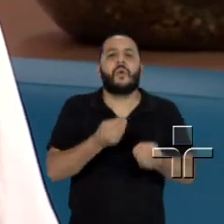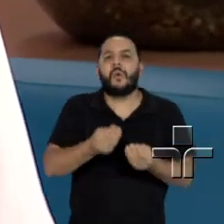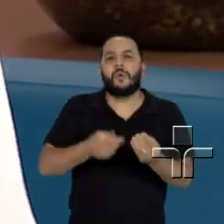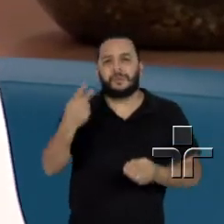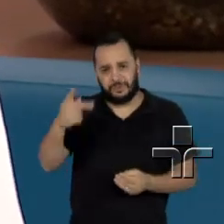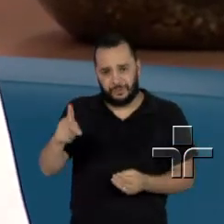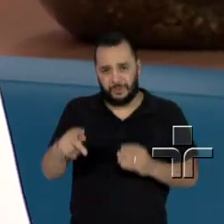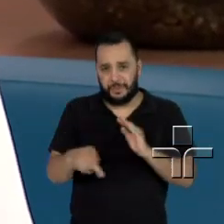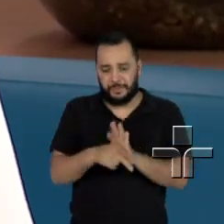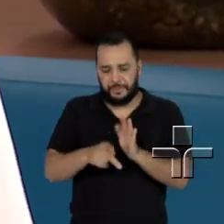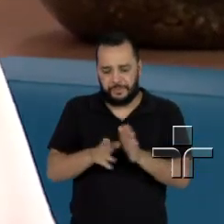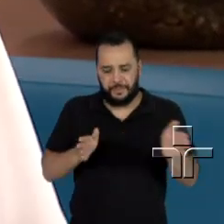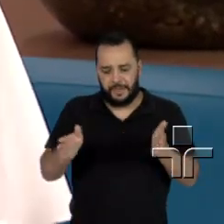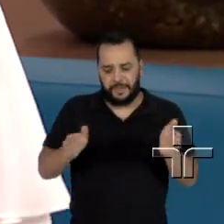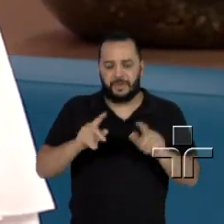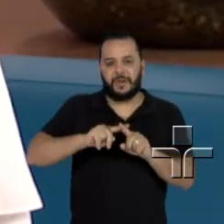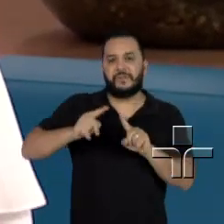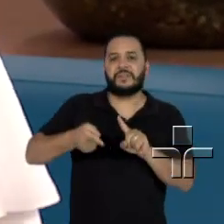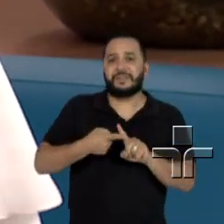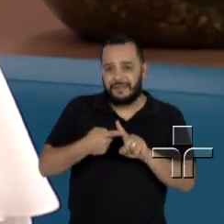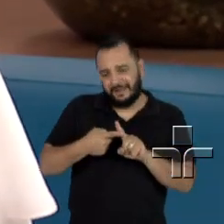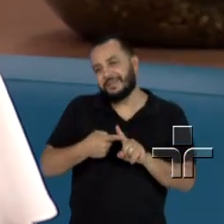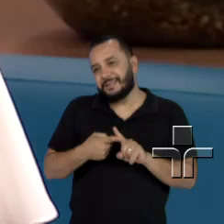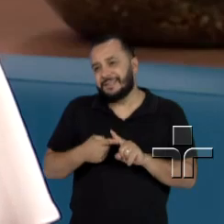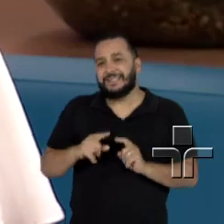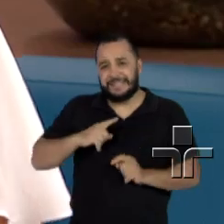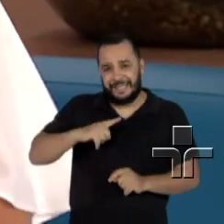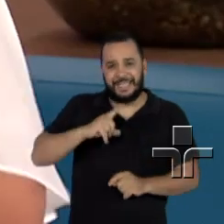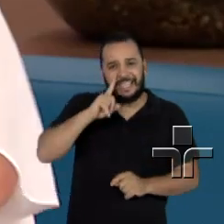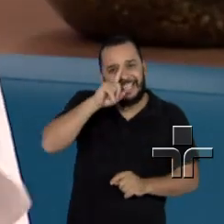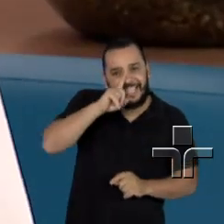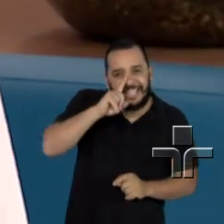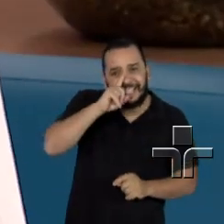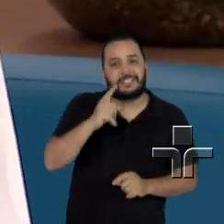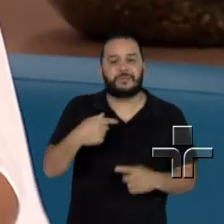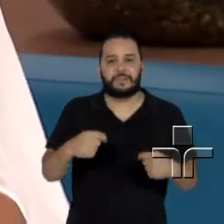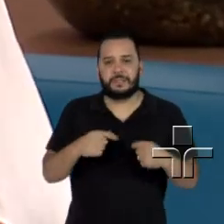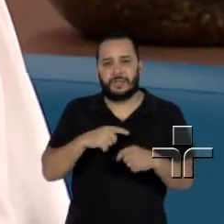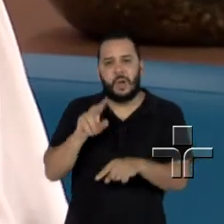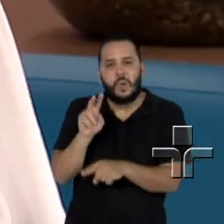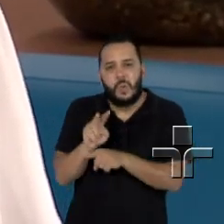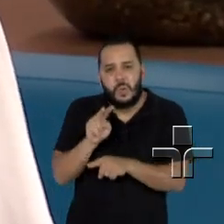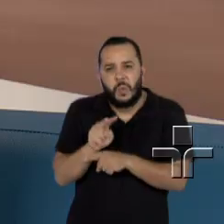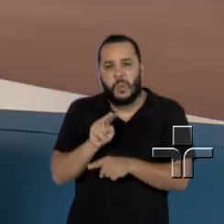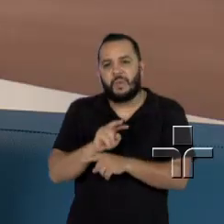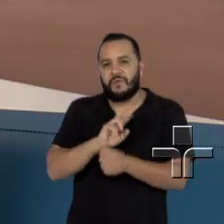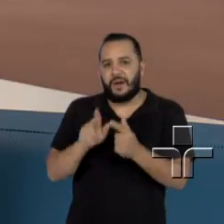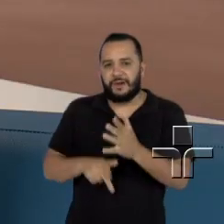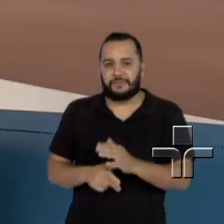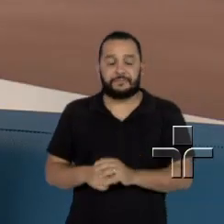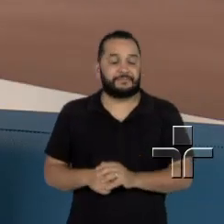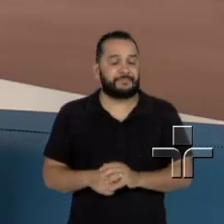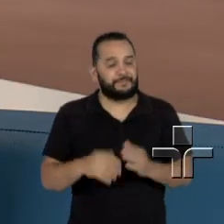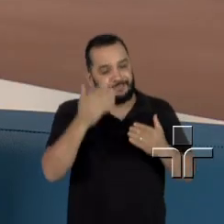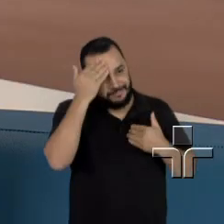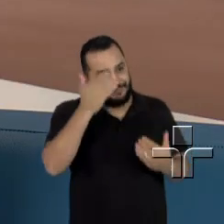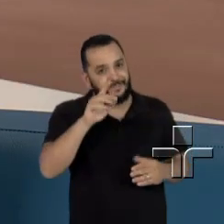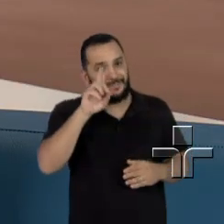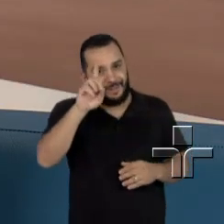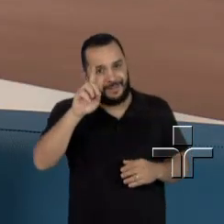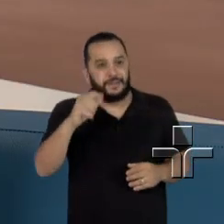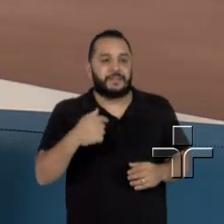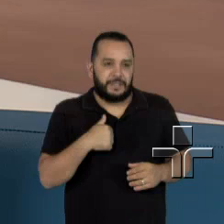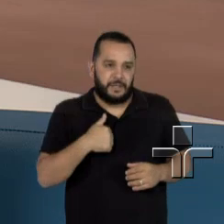essa gestação tardia é uma gestação de risco e precisa de muitos cuidados. Graças a Deus, eu usei os